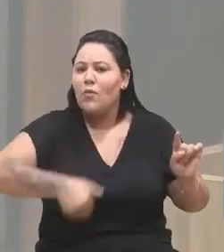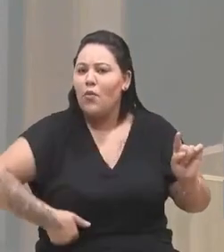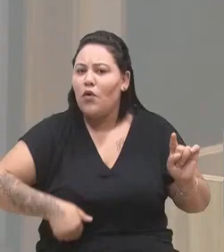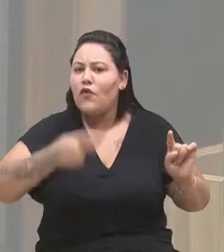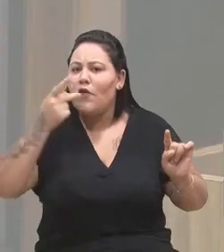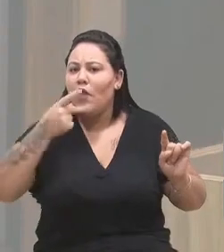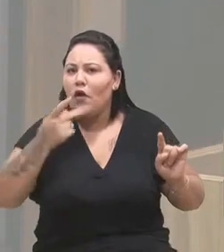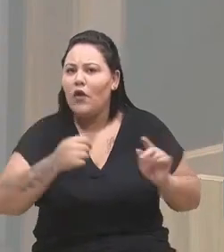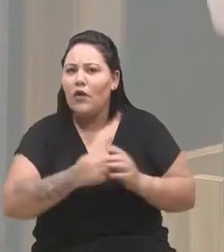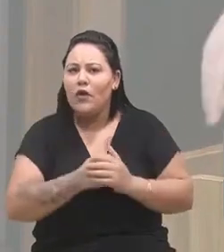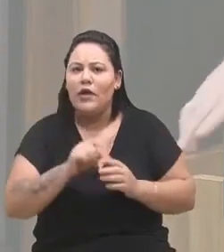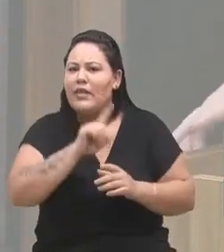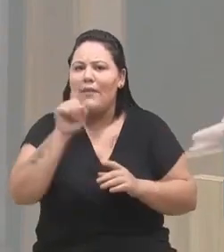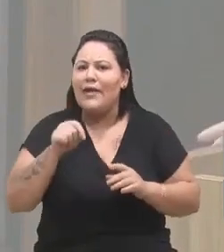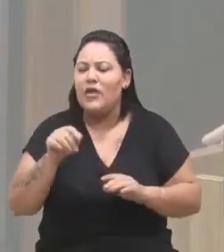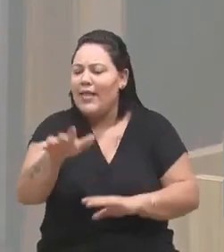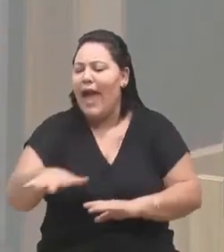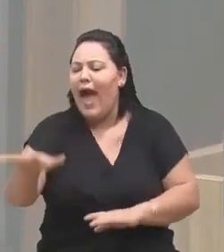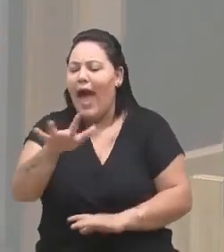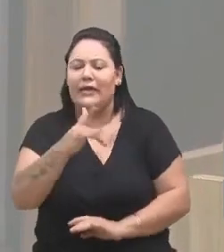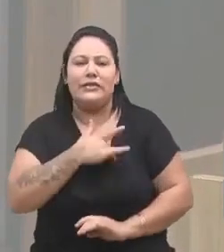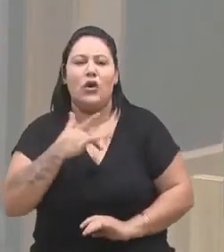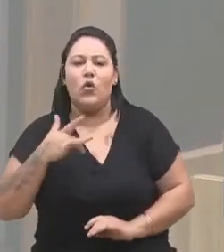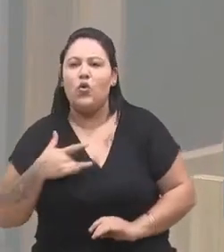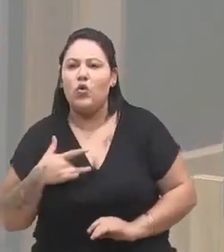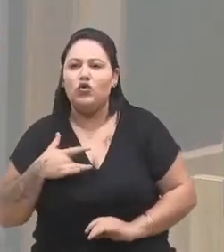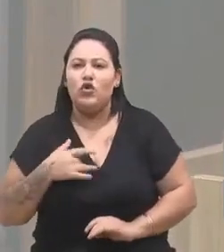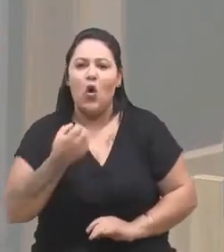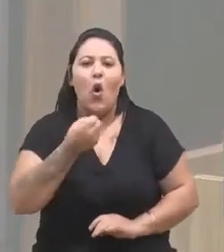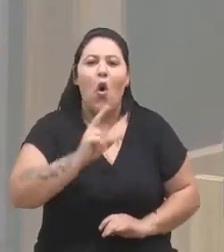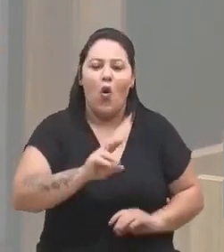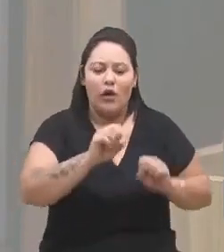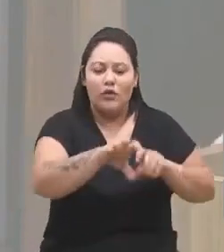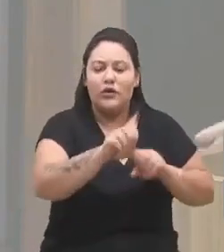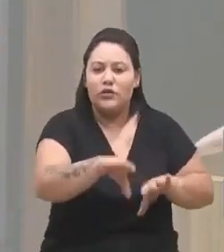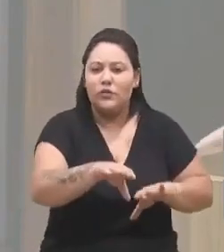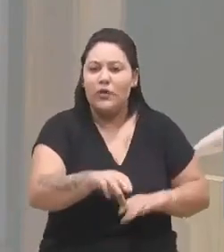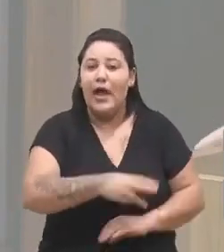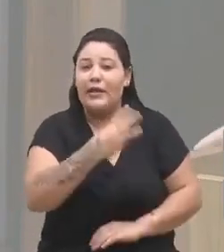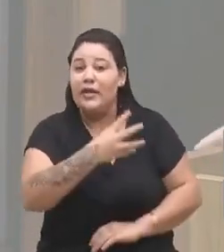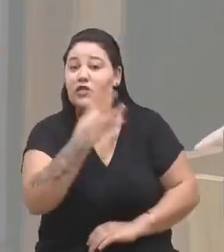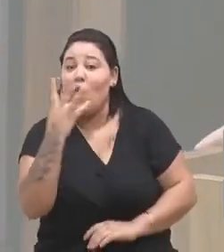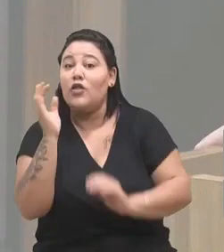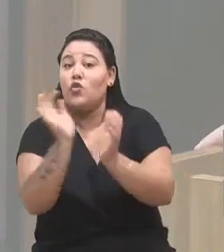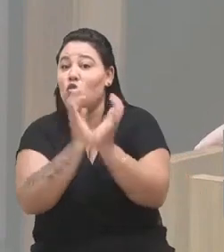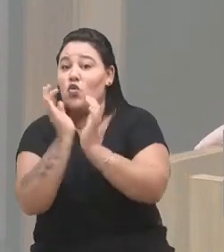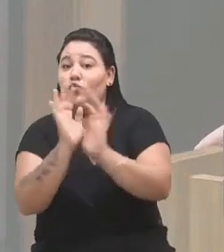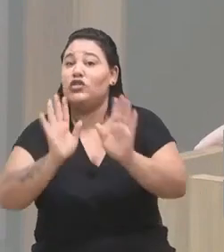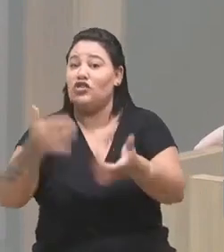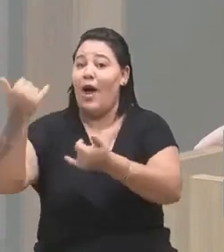Não é só específico da saúde, só específico da educação. É três, quatro grupos já.